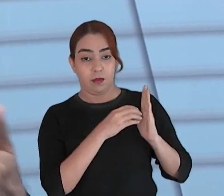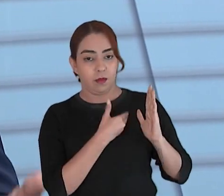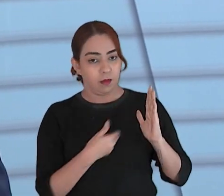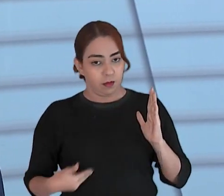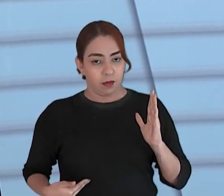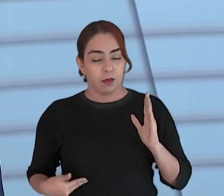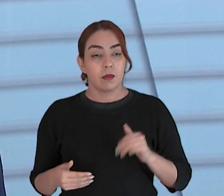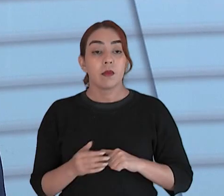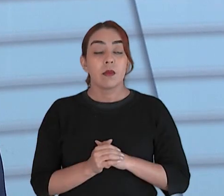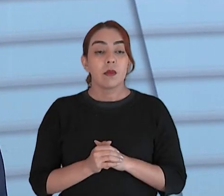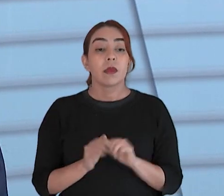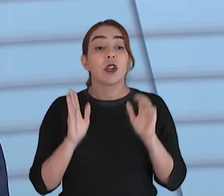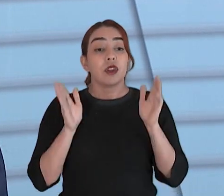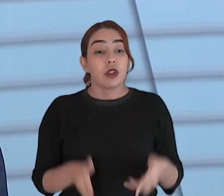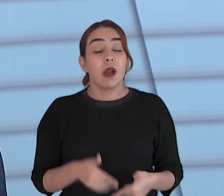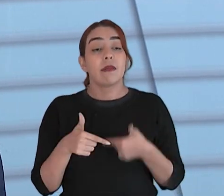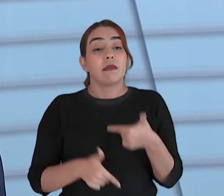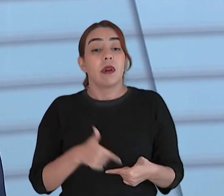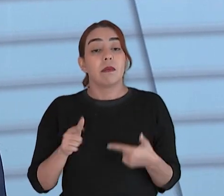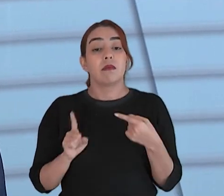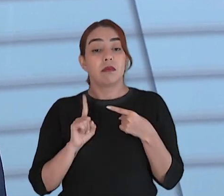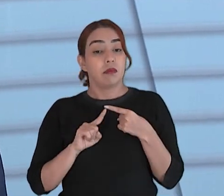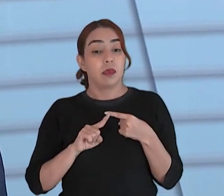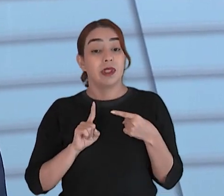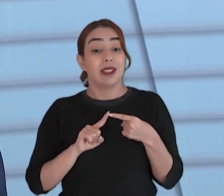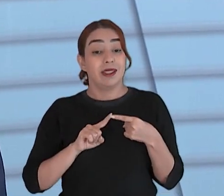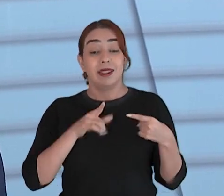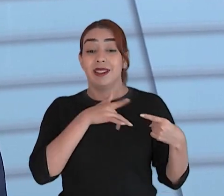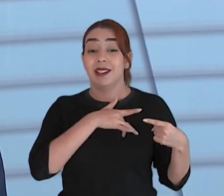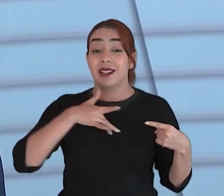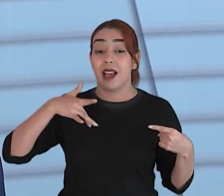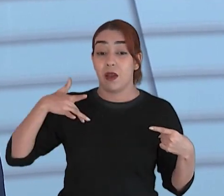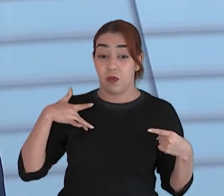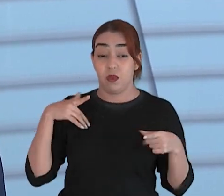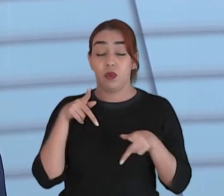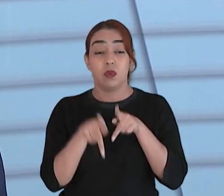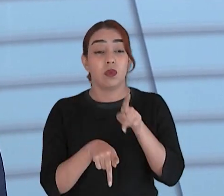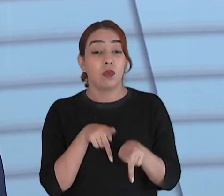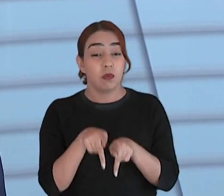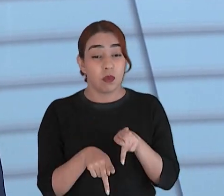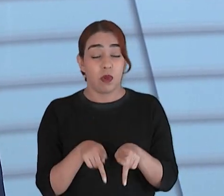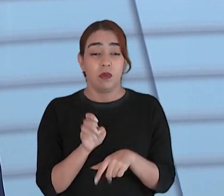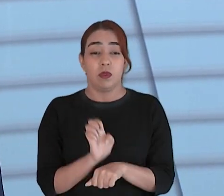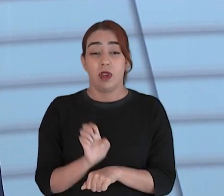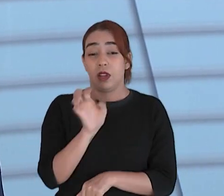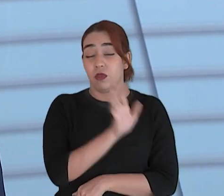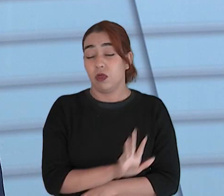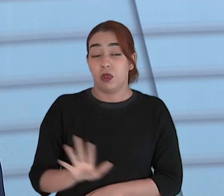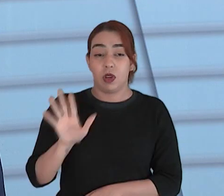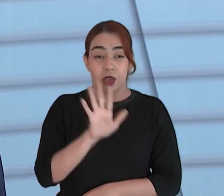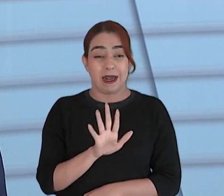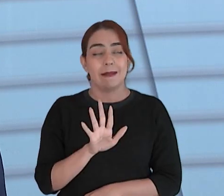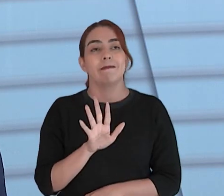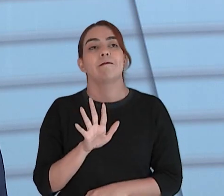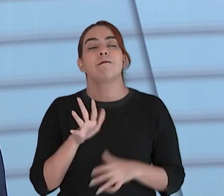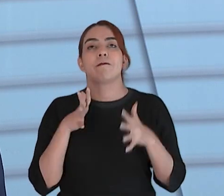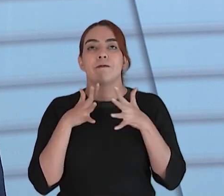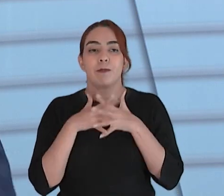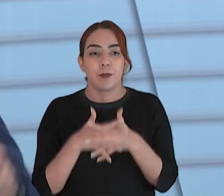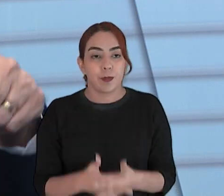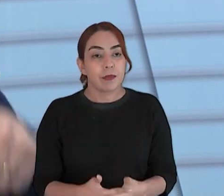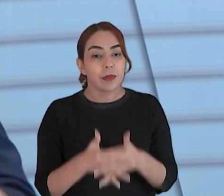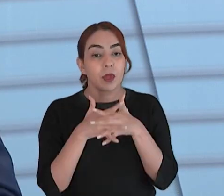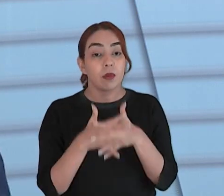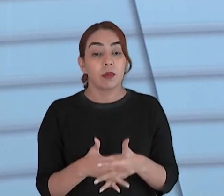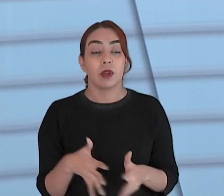estamos trabalhando para melhorar a saúde do povo cearense para mim um dos grandes desafios é a